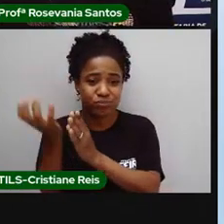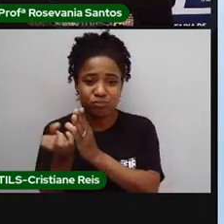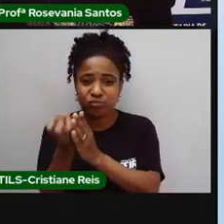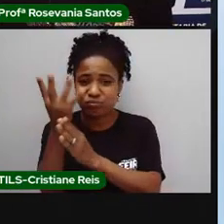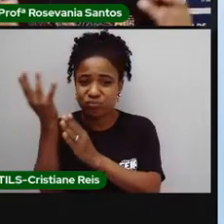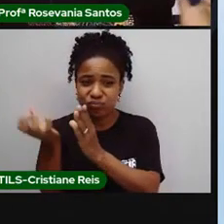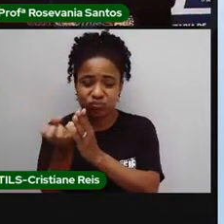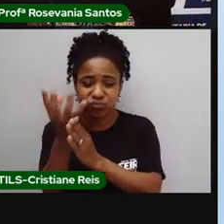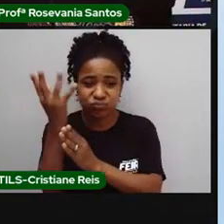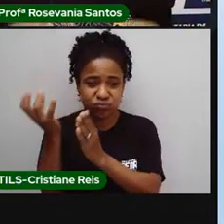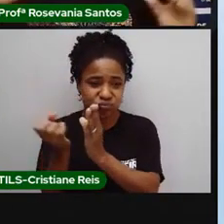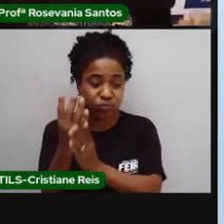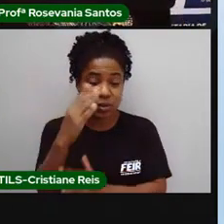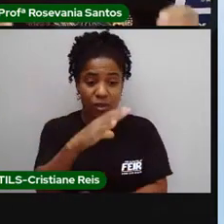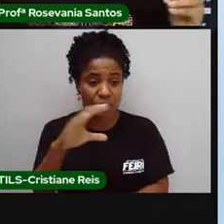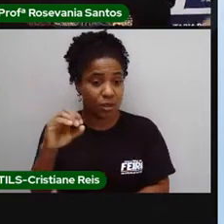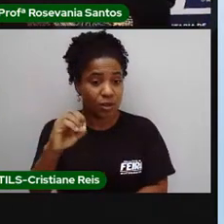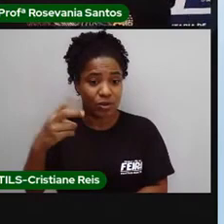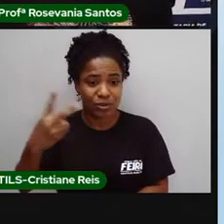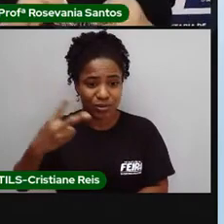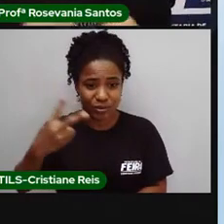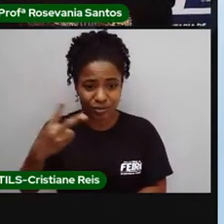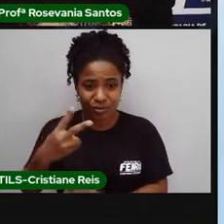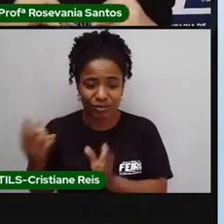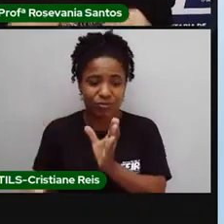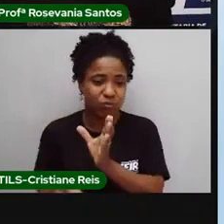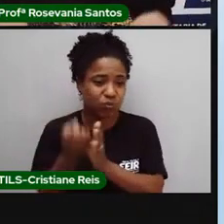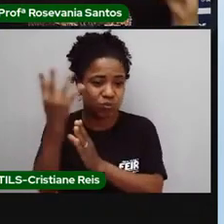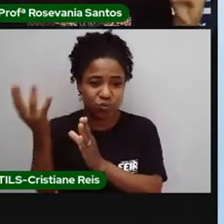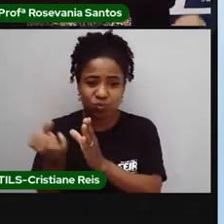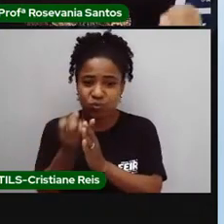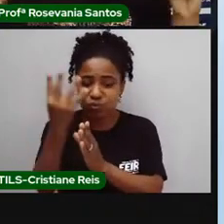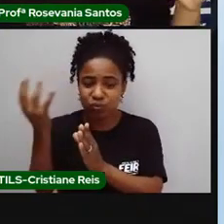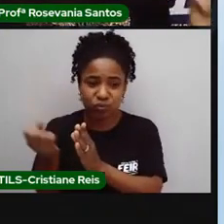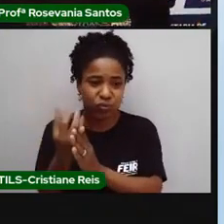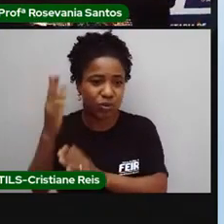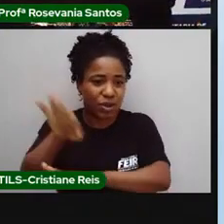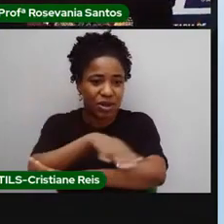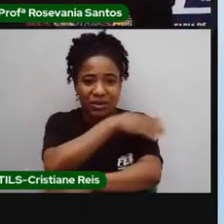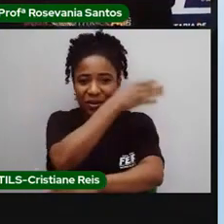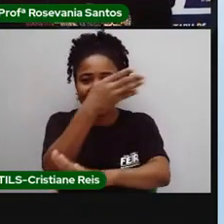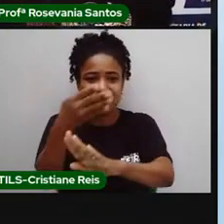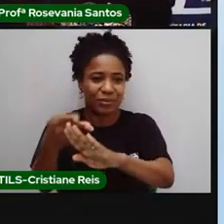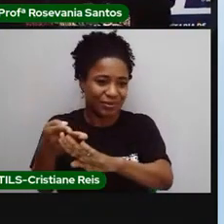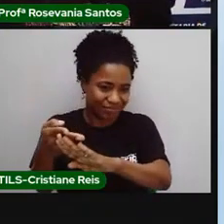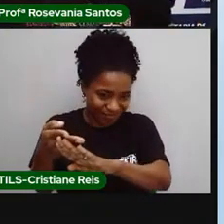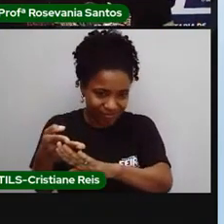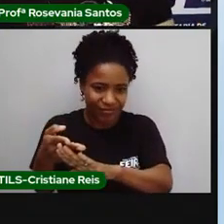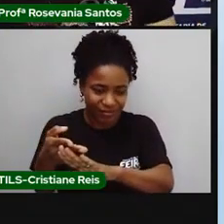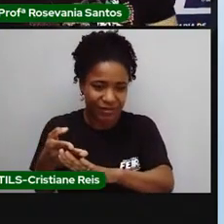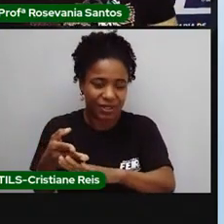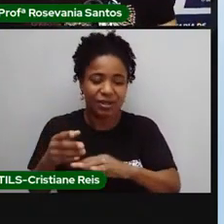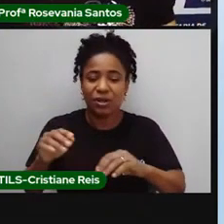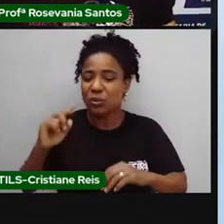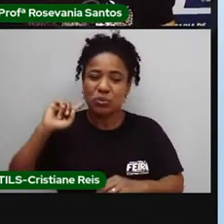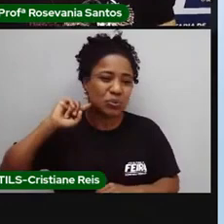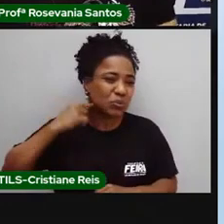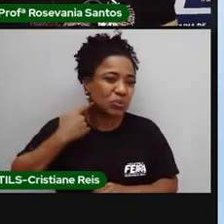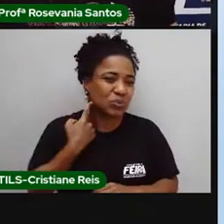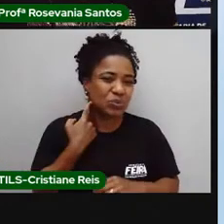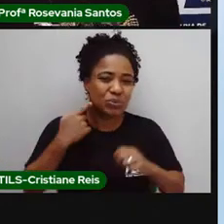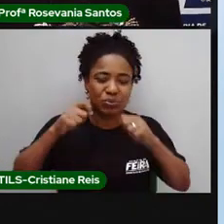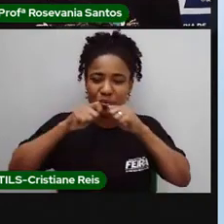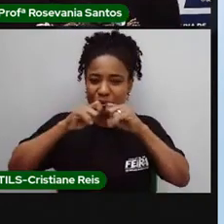E esses gases poluentes, eles são lançados 24 horas por dia na atmosfera. E aí,